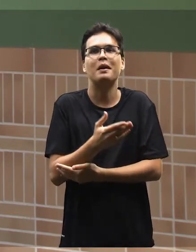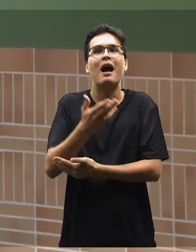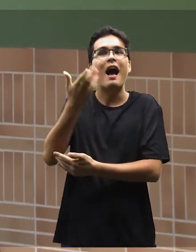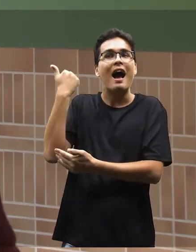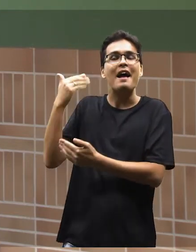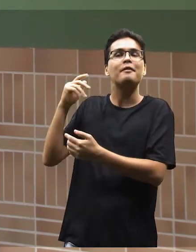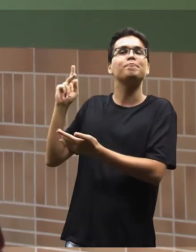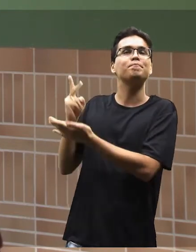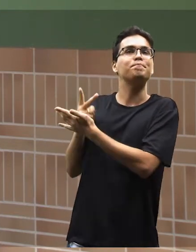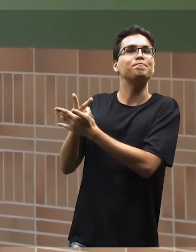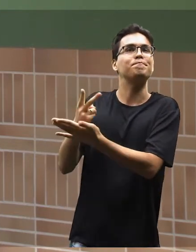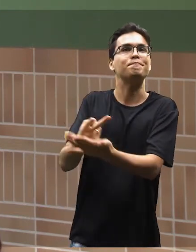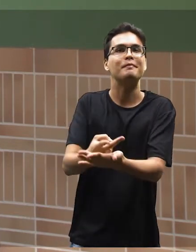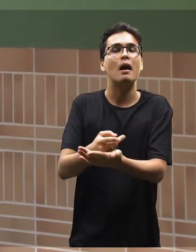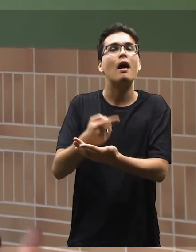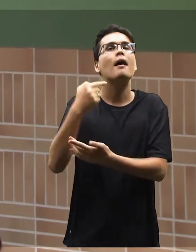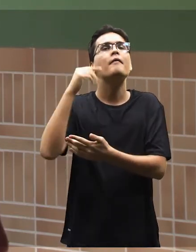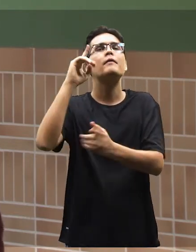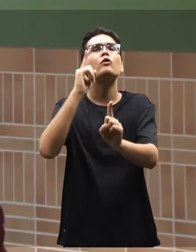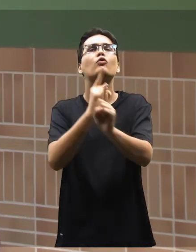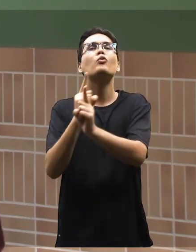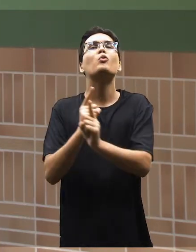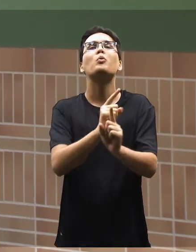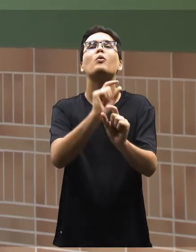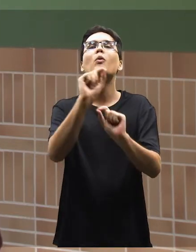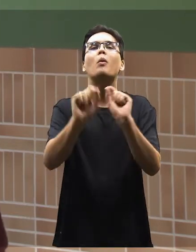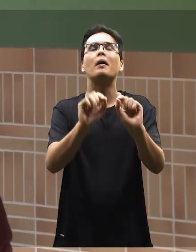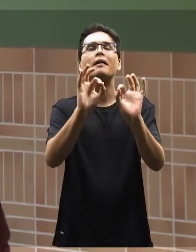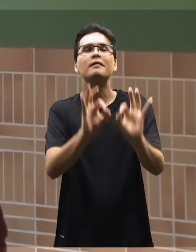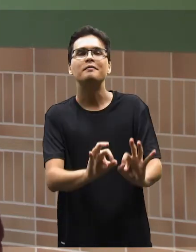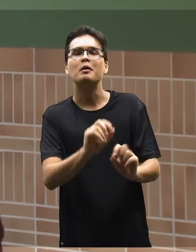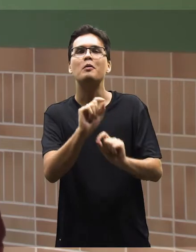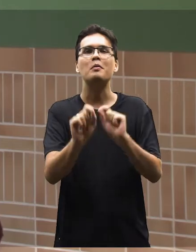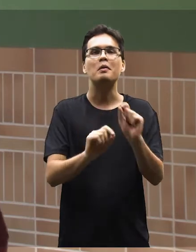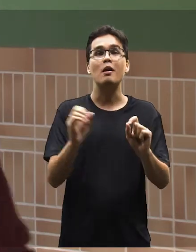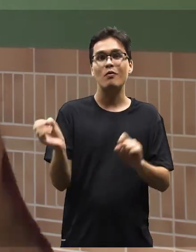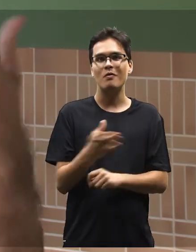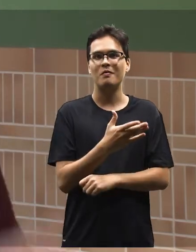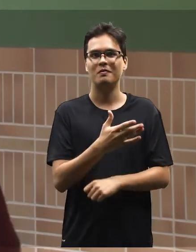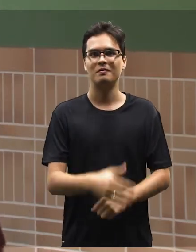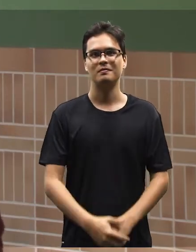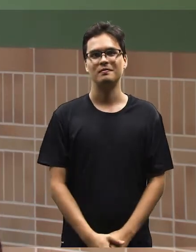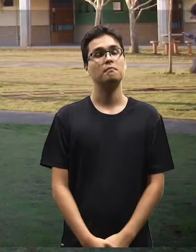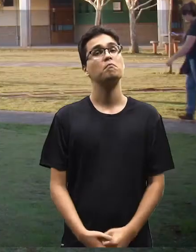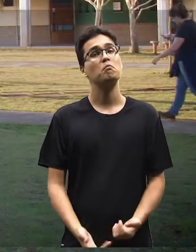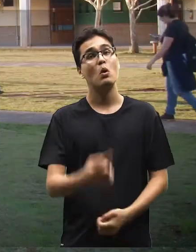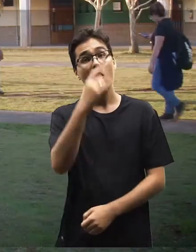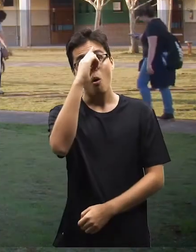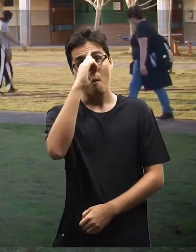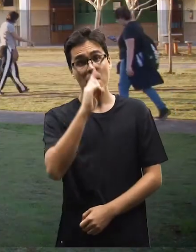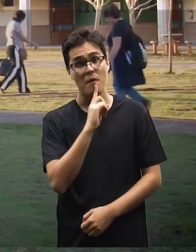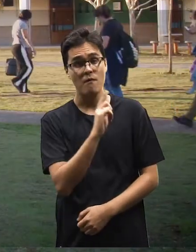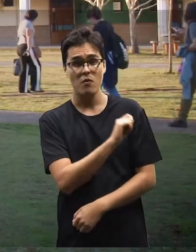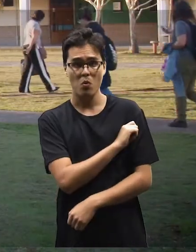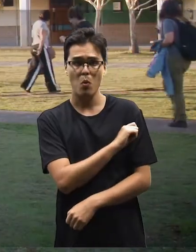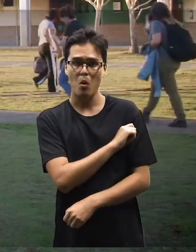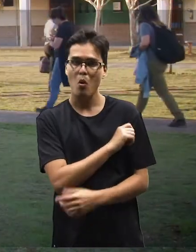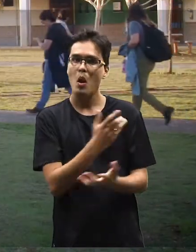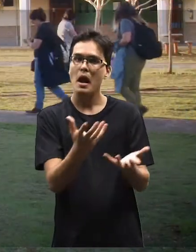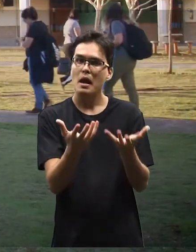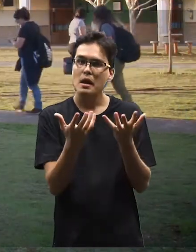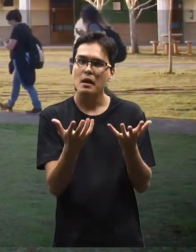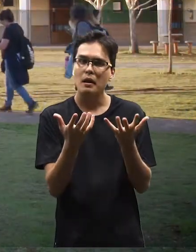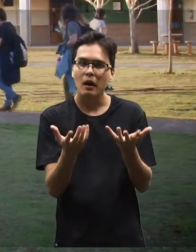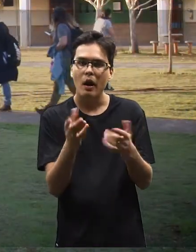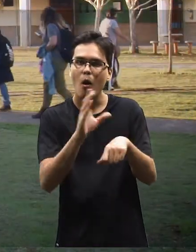isso, e você vai se desconstruindo e vai descobrindo as novas formas e o que você vai levar aí para frente. O perfil do aluno que